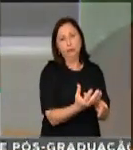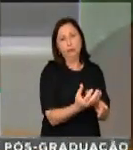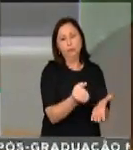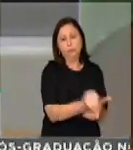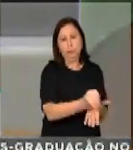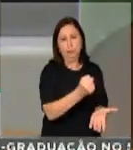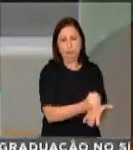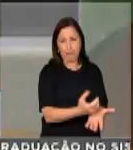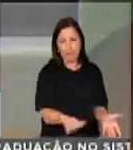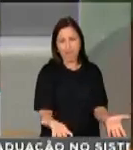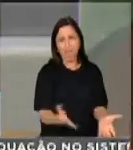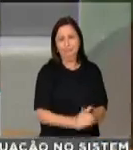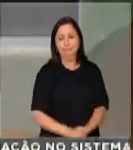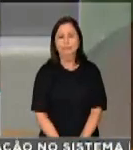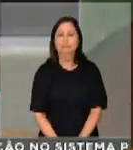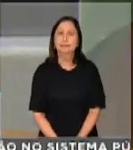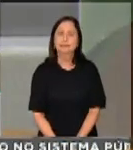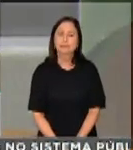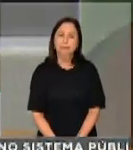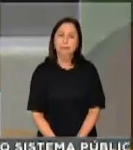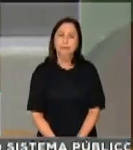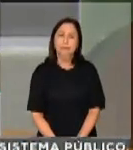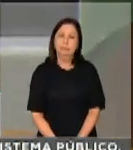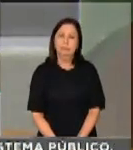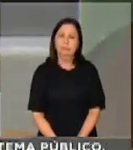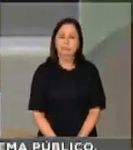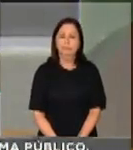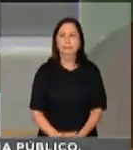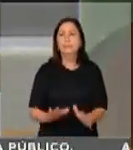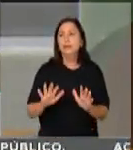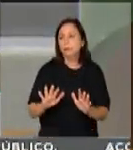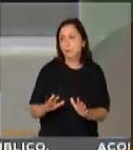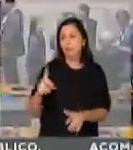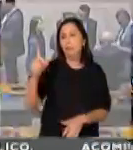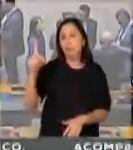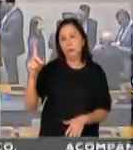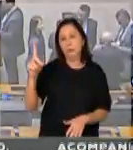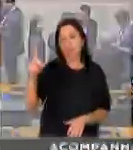concurso para os concursantes. Fiquem todos com Deus e vamos votar. Obrigado, novo deputado.